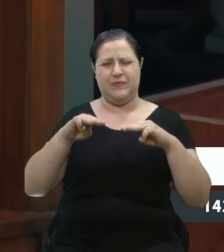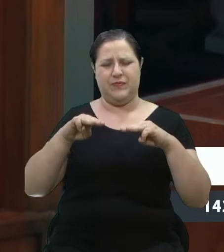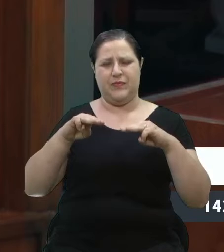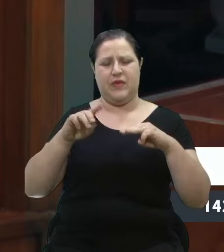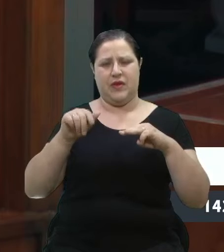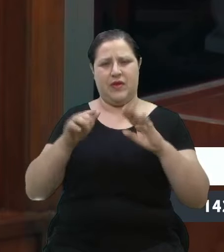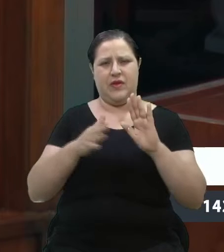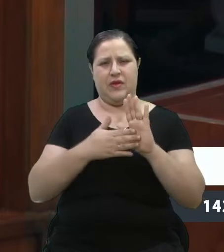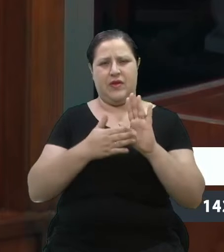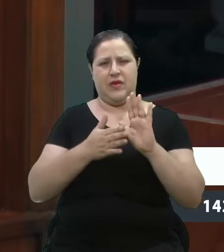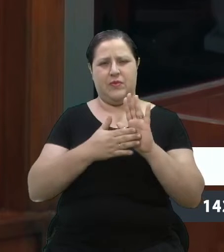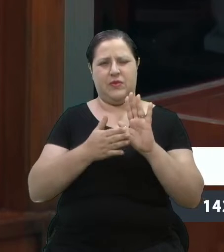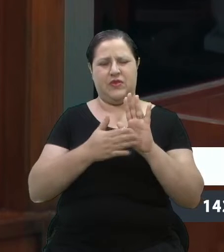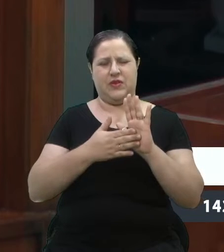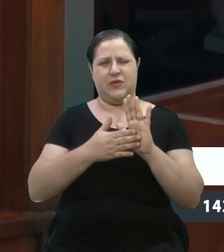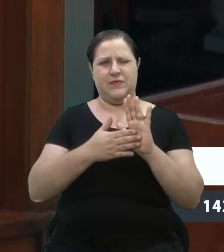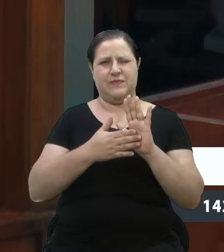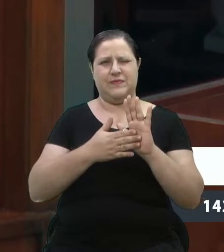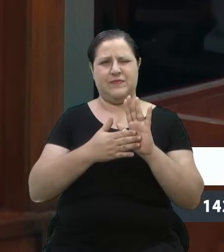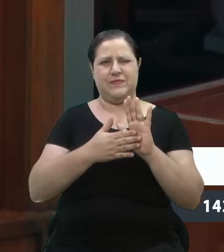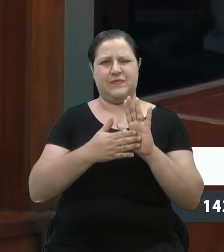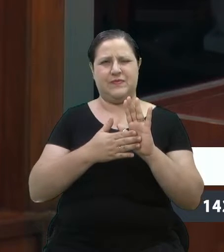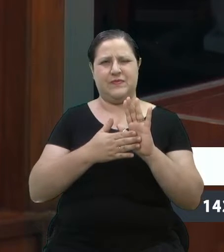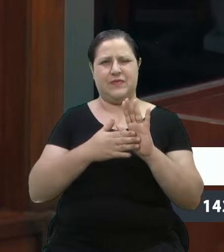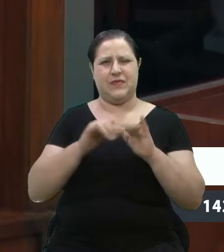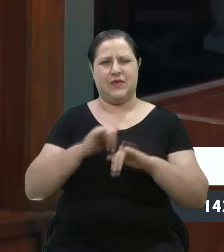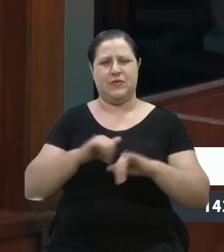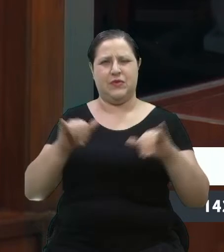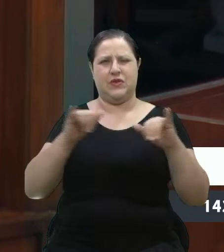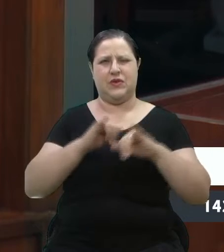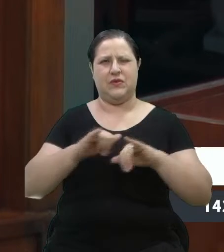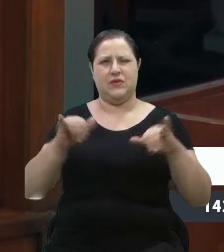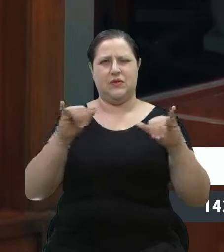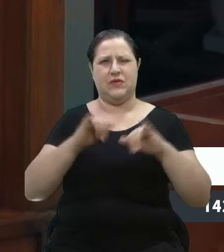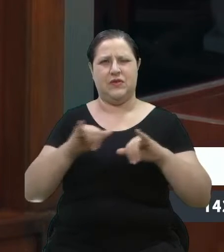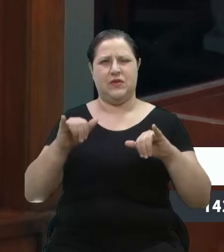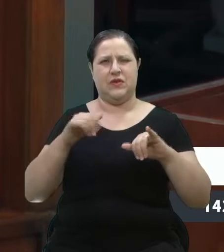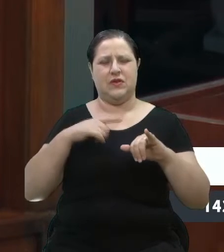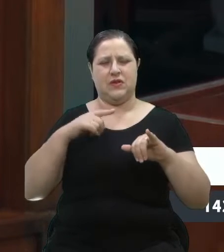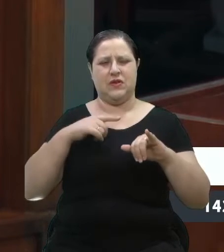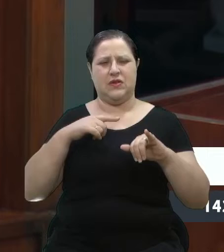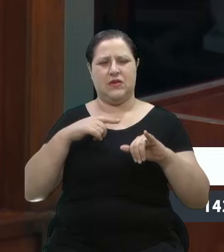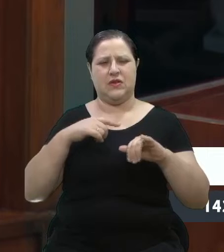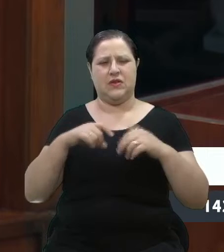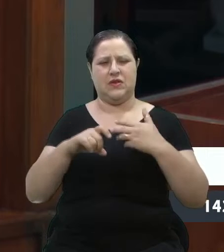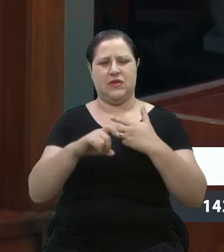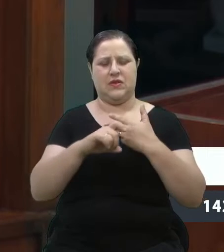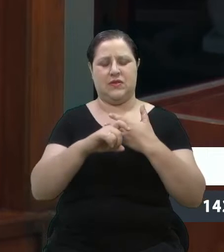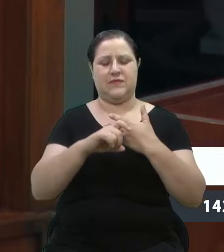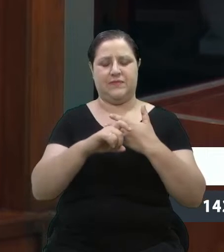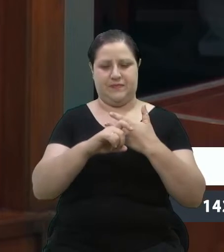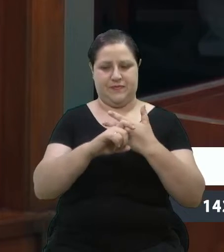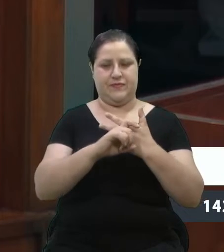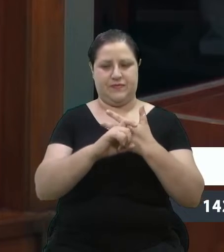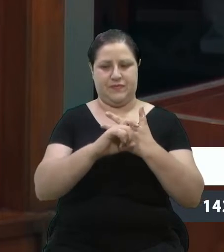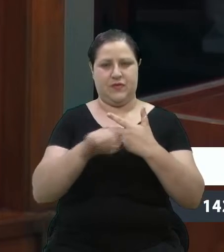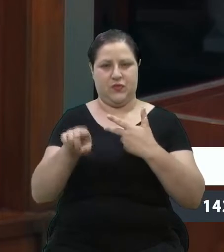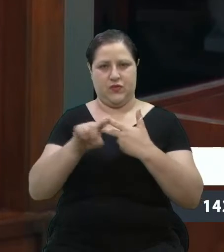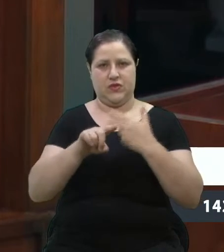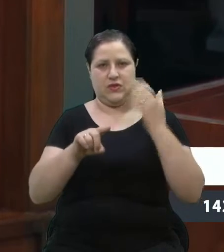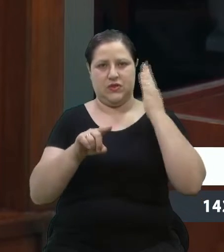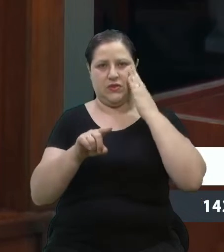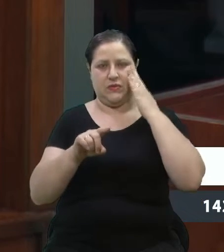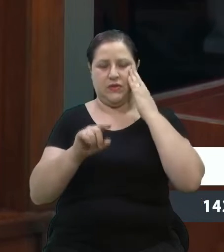propostas que fiz durante a campanha, de provocar o Executivo para que a gente tenha. Porque, para vocês terem uma ideia, senhores,